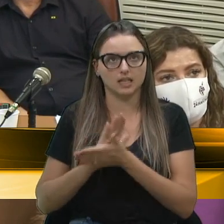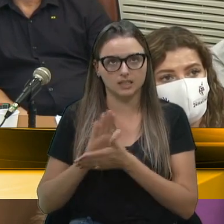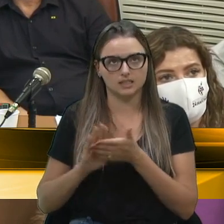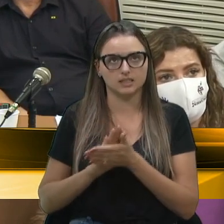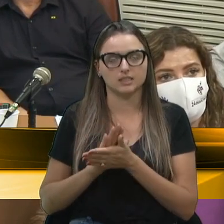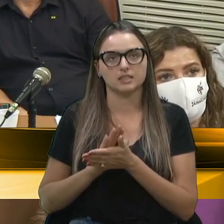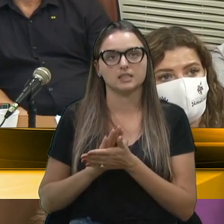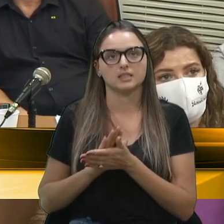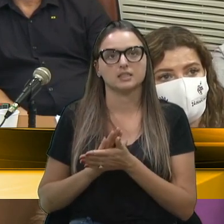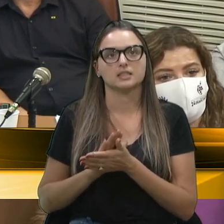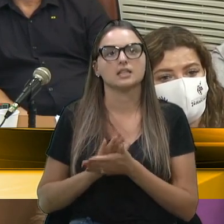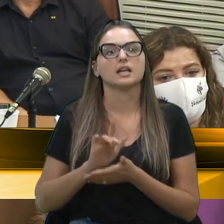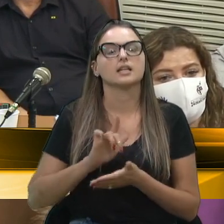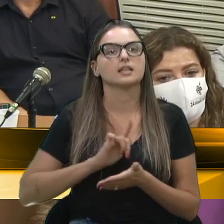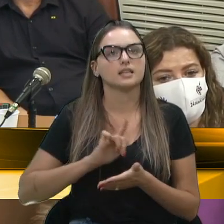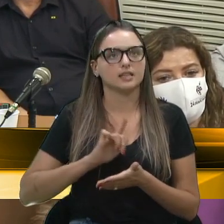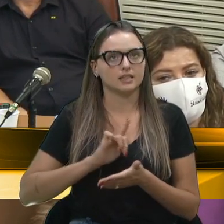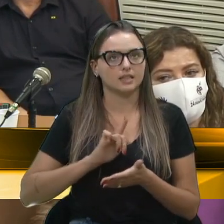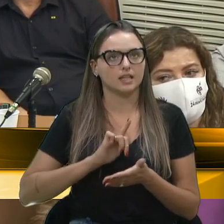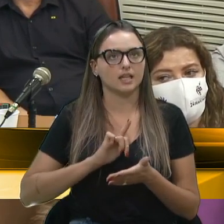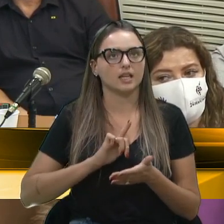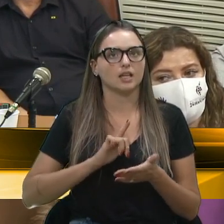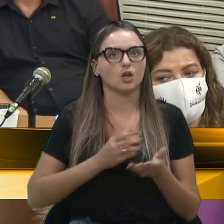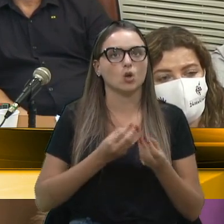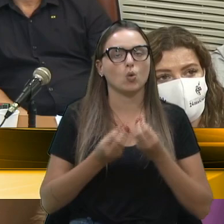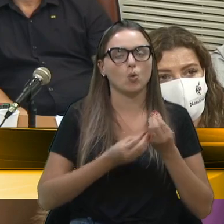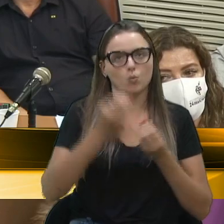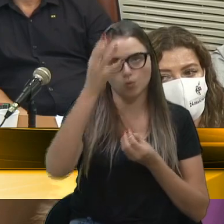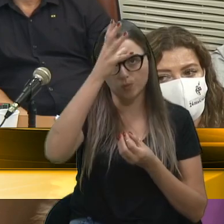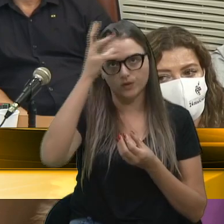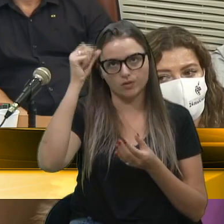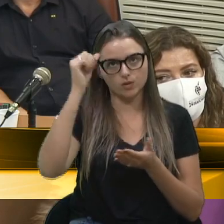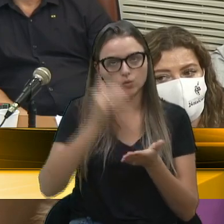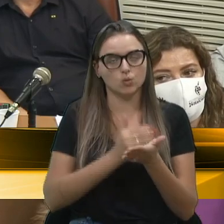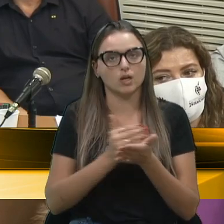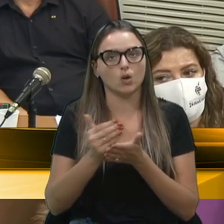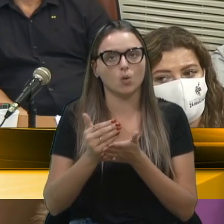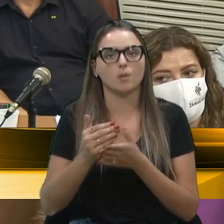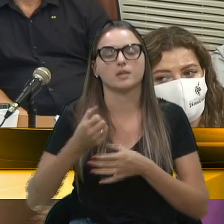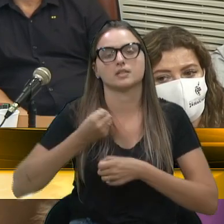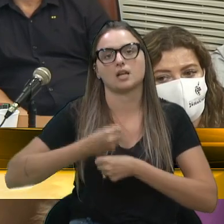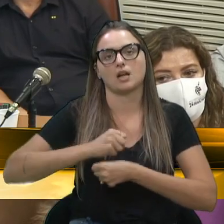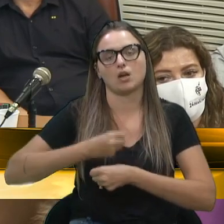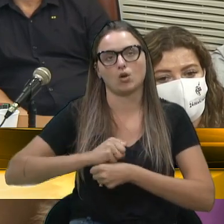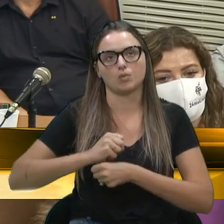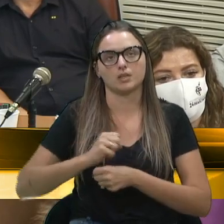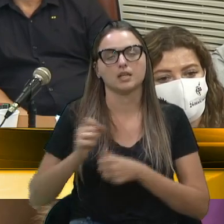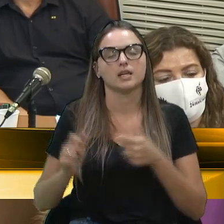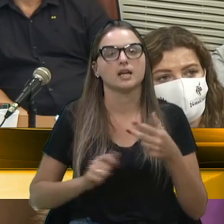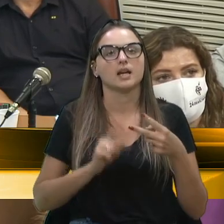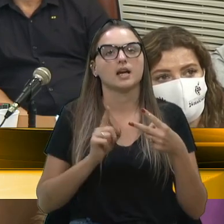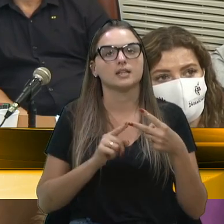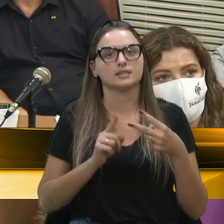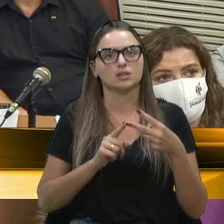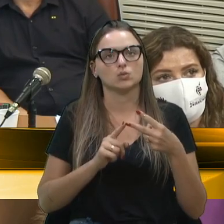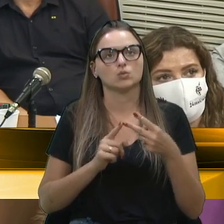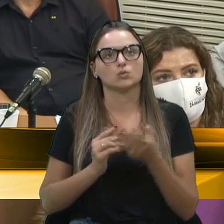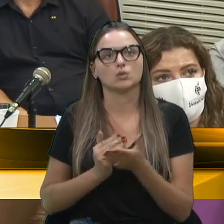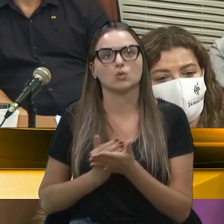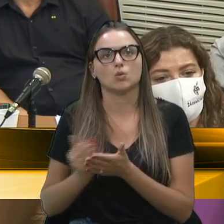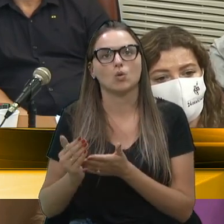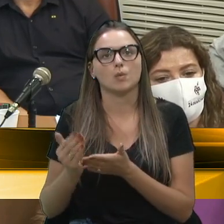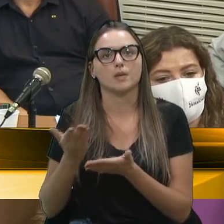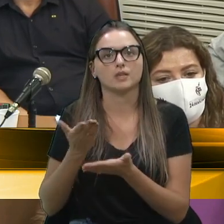condições de tocar a obra. E a segunda, sobre o reinício das aulas,